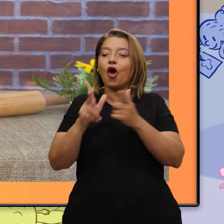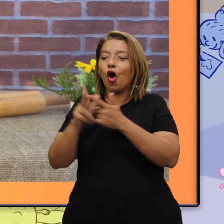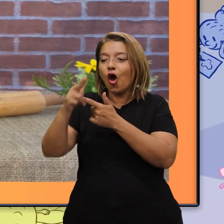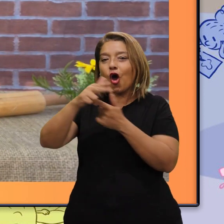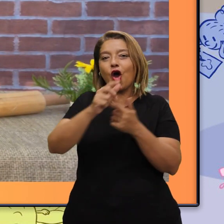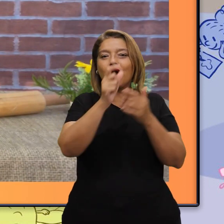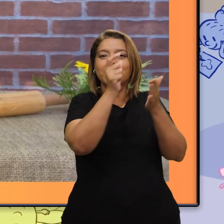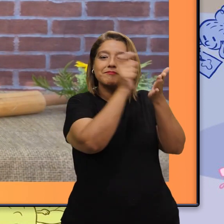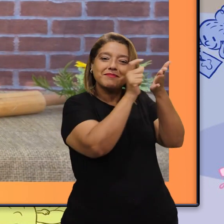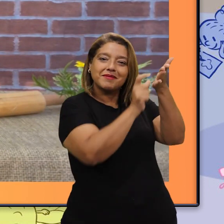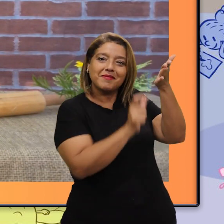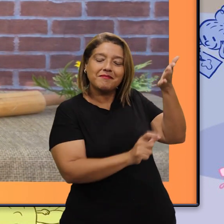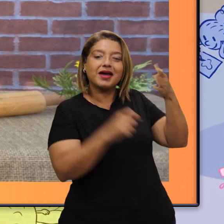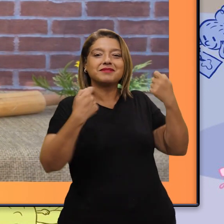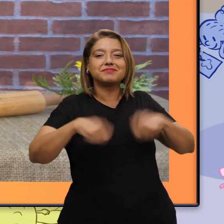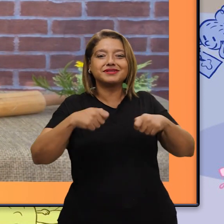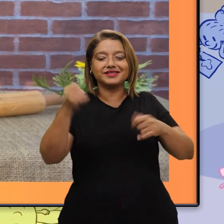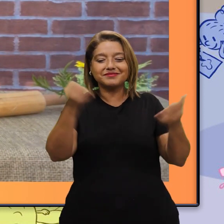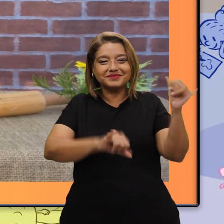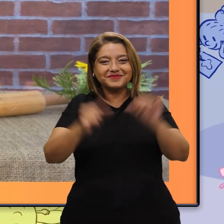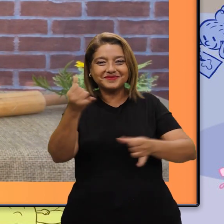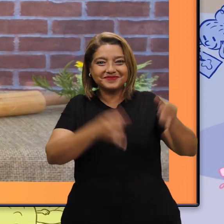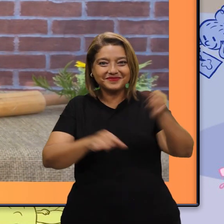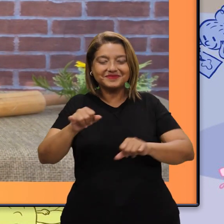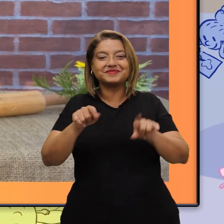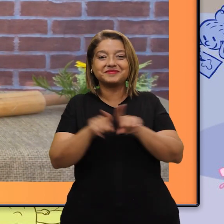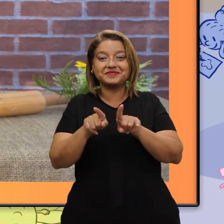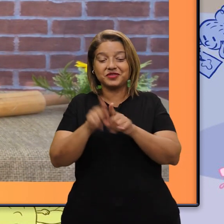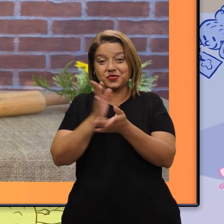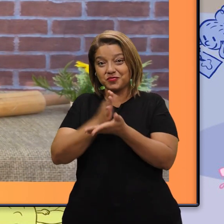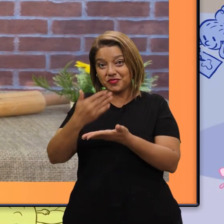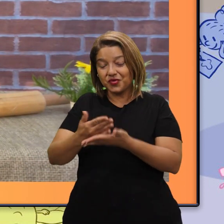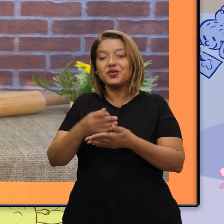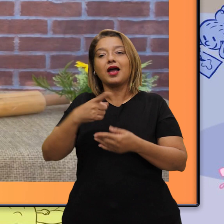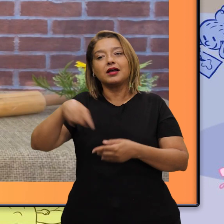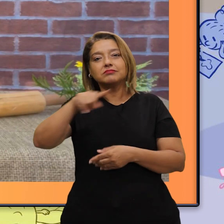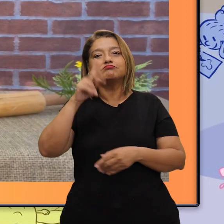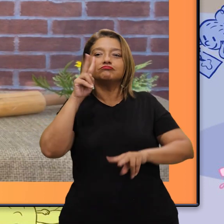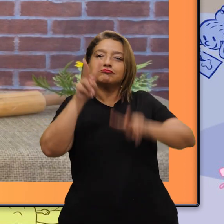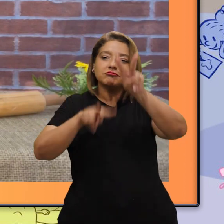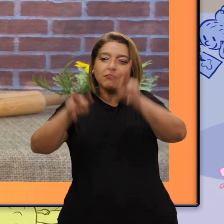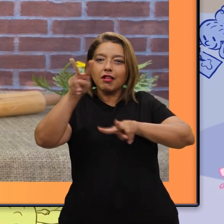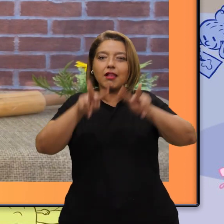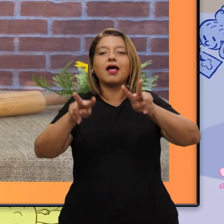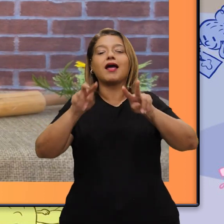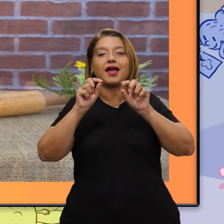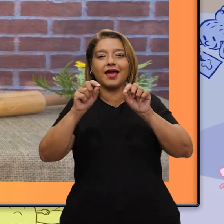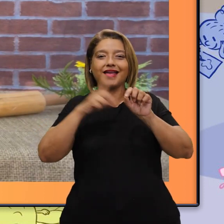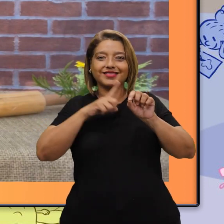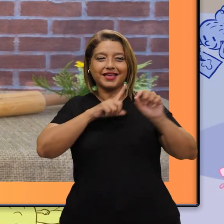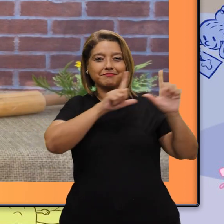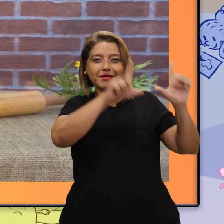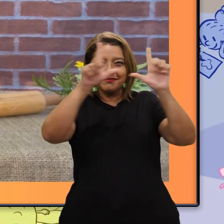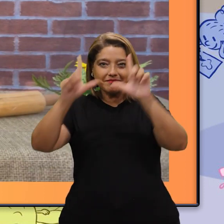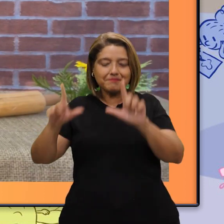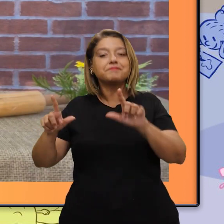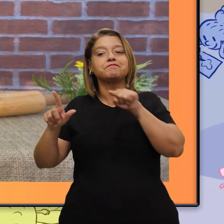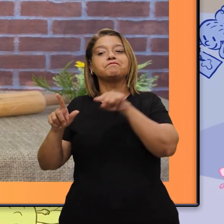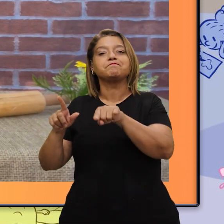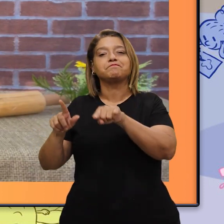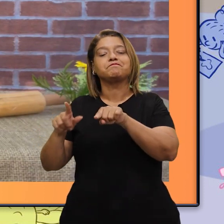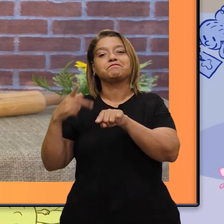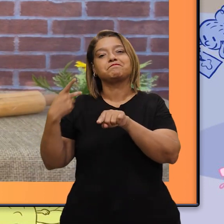produtos a serem utilizados no bolo. fizemos a leitura através dessas imagens e as crianças